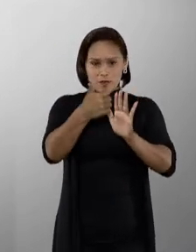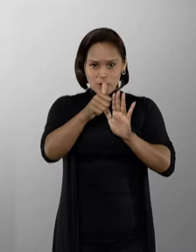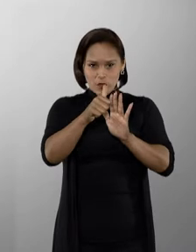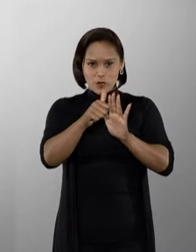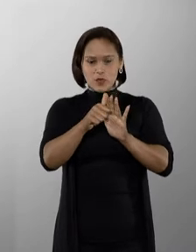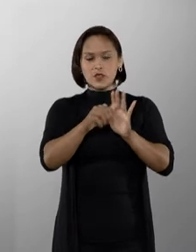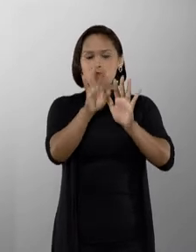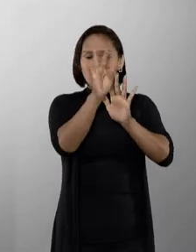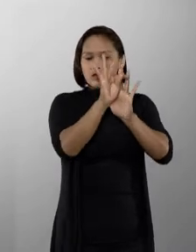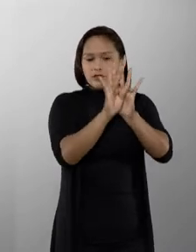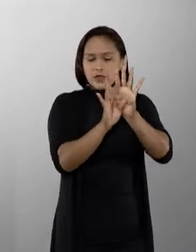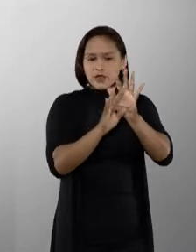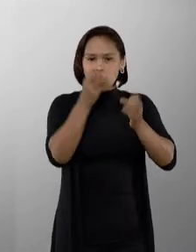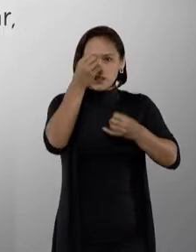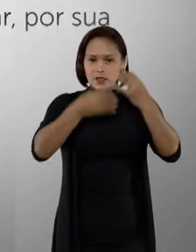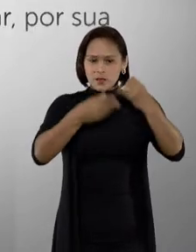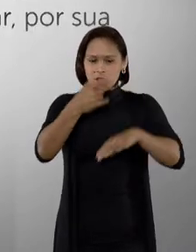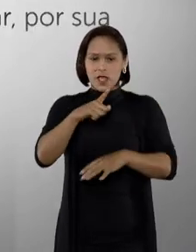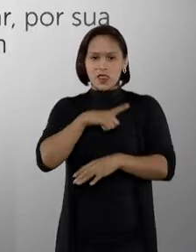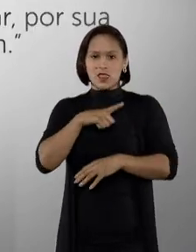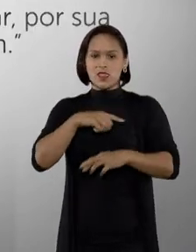único, o texto diz que